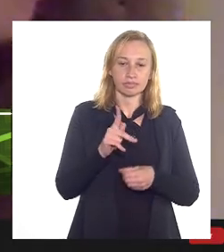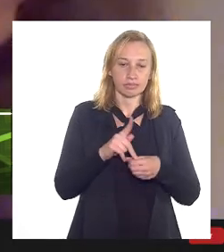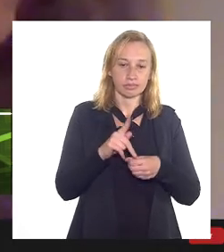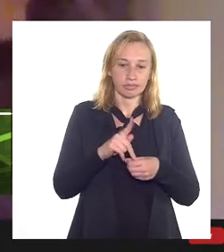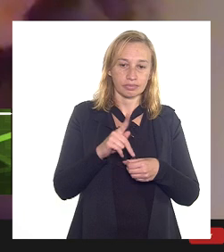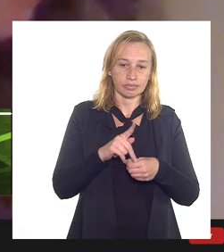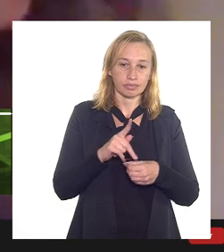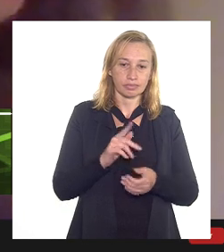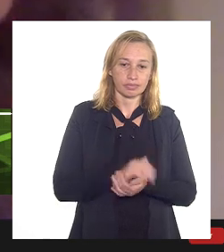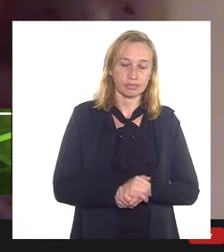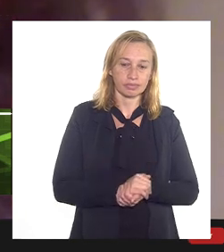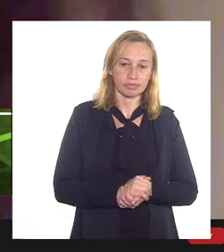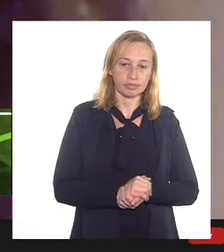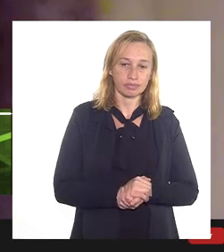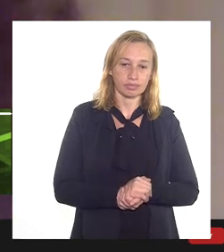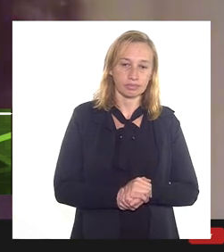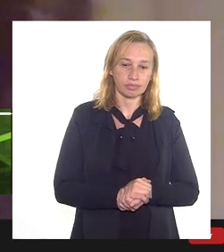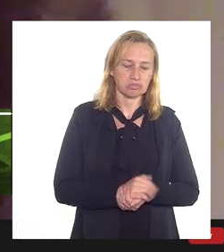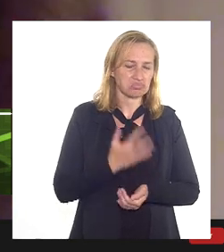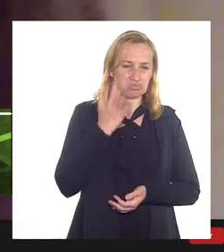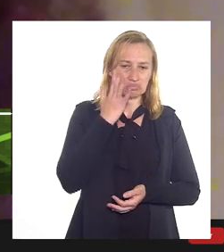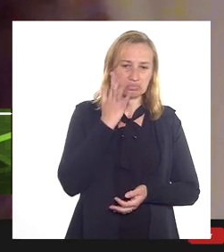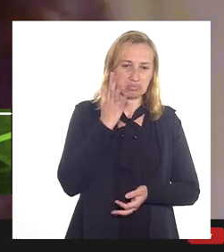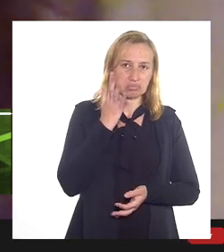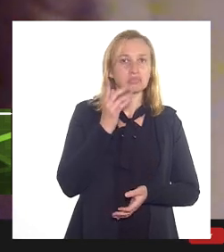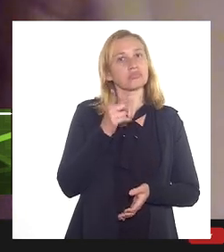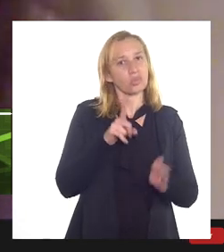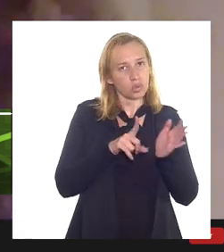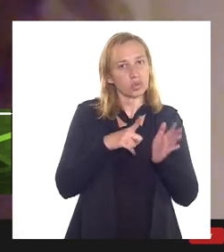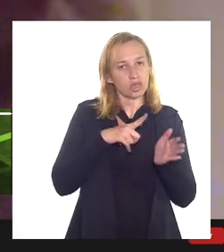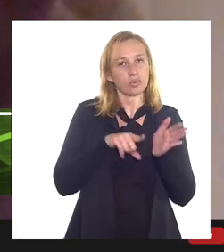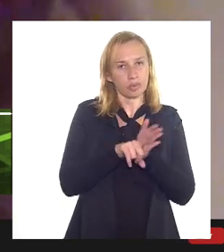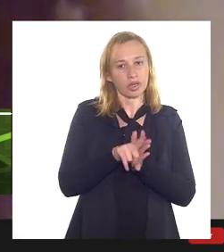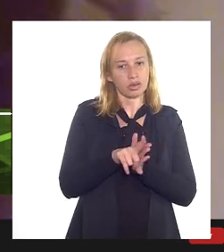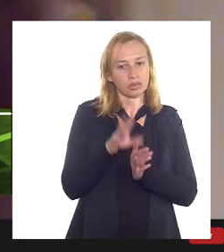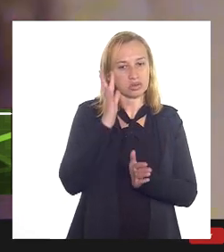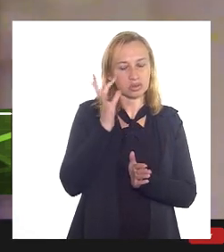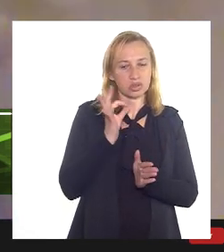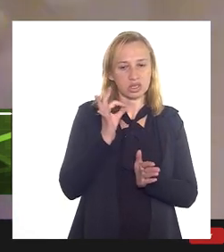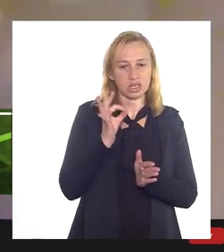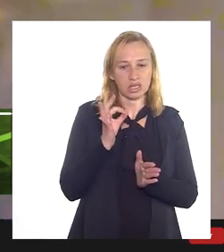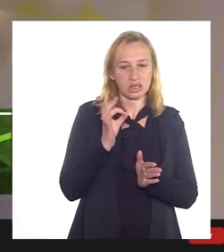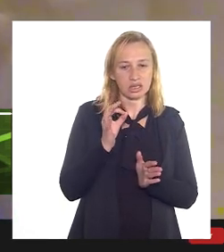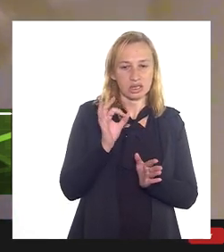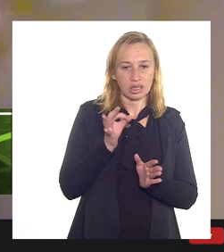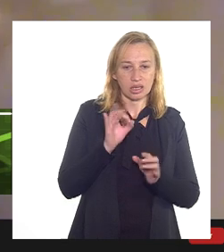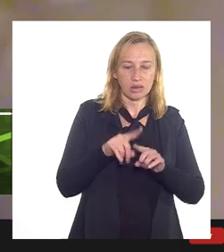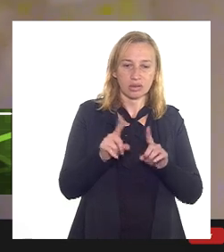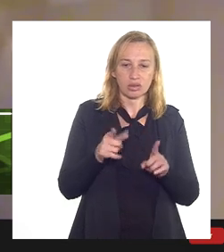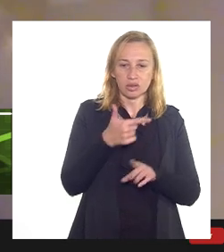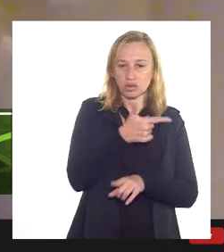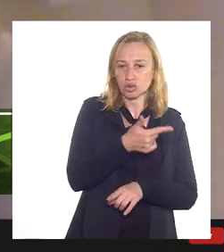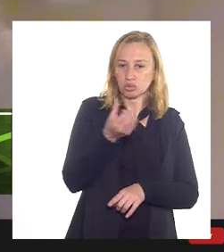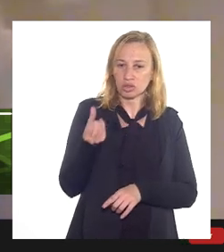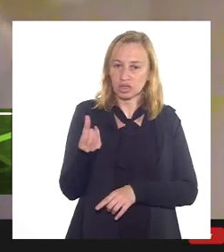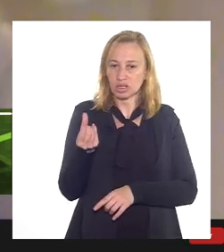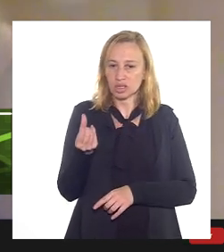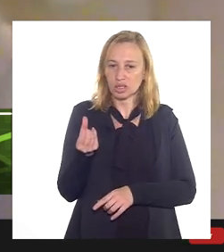Eu ainda tenho, não sei se está dentro do escopo dessa CPI, mas eu ainda tenho dúvida em relação ao exercício de 2016